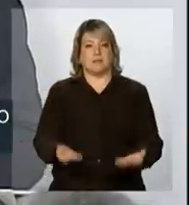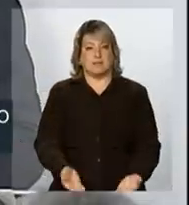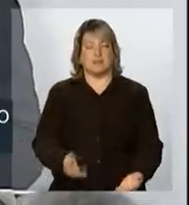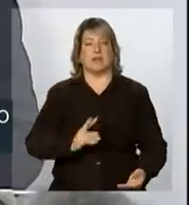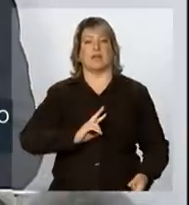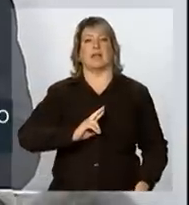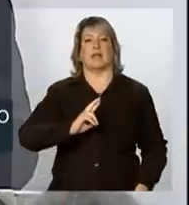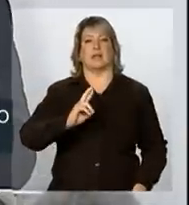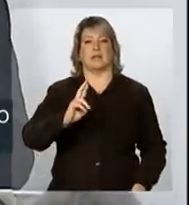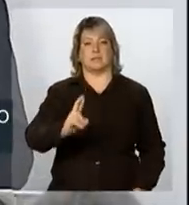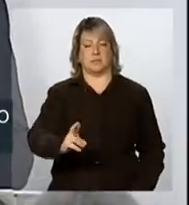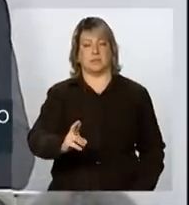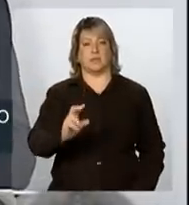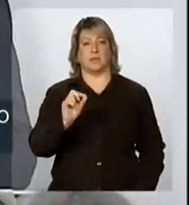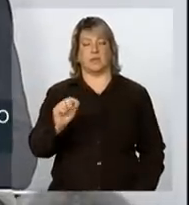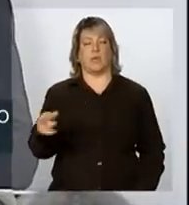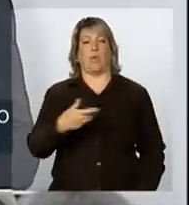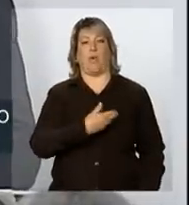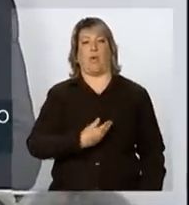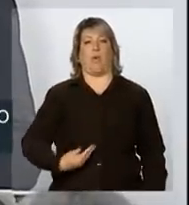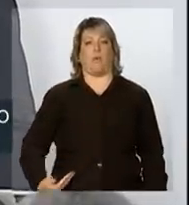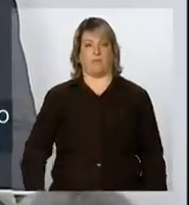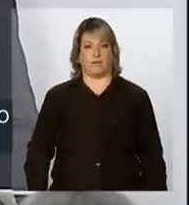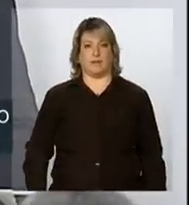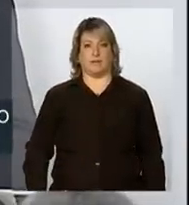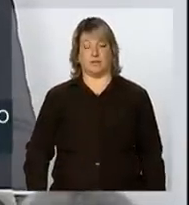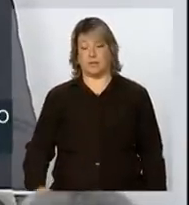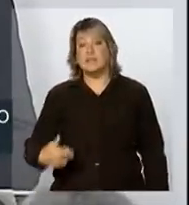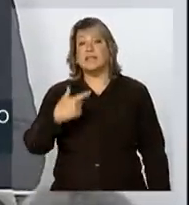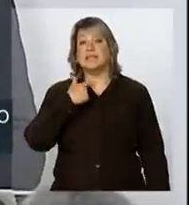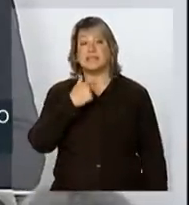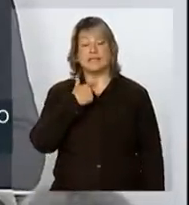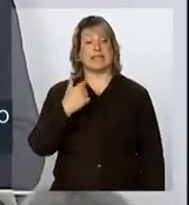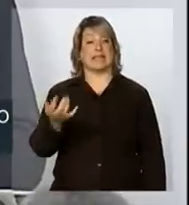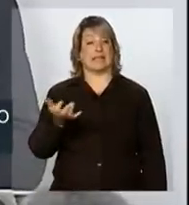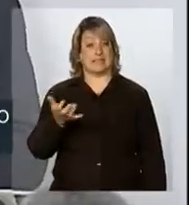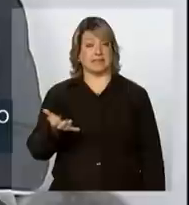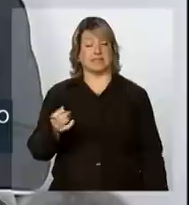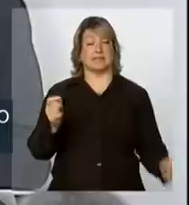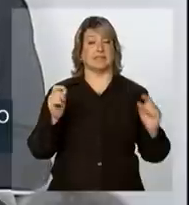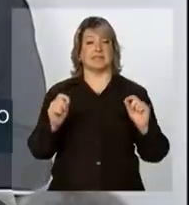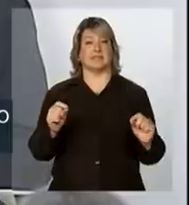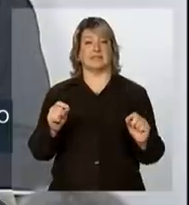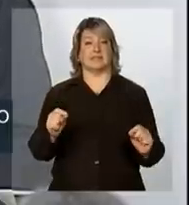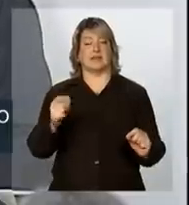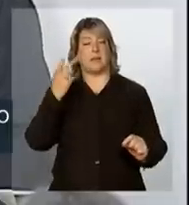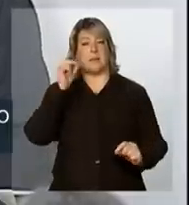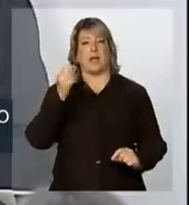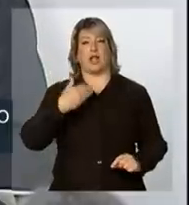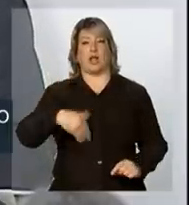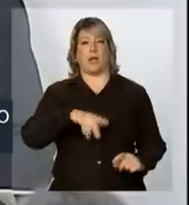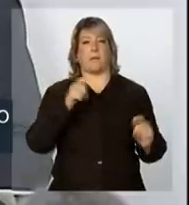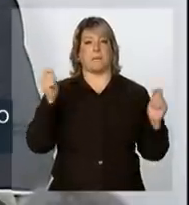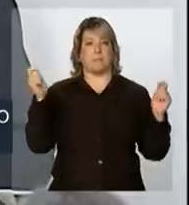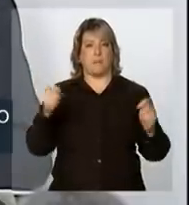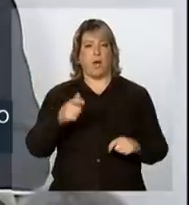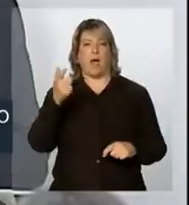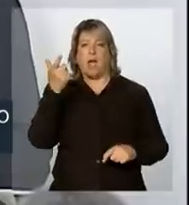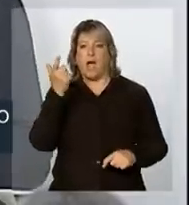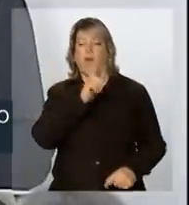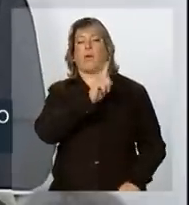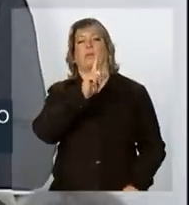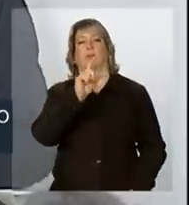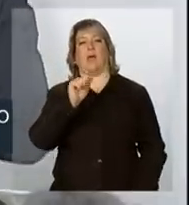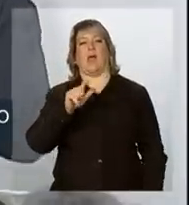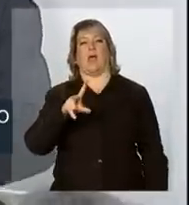respostas que o governo deseja, no sentido de que a gente possa alcançar o nosso objetivo,